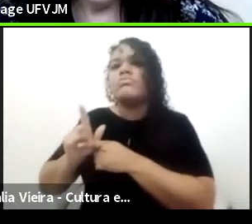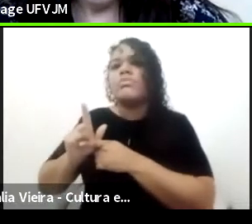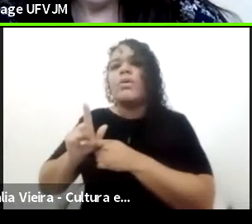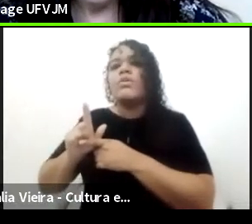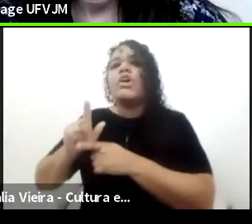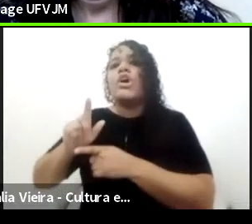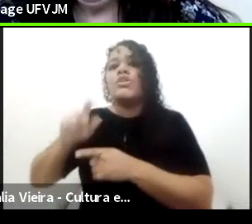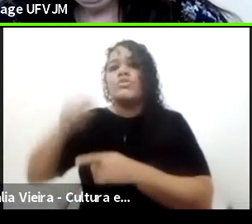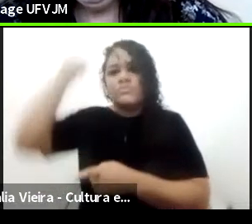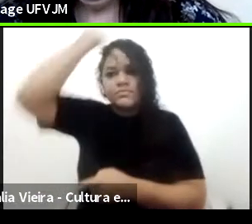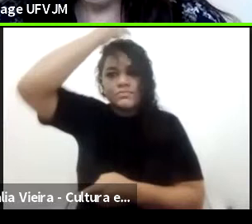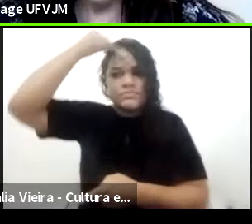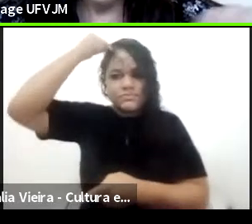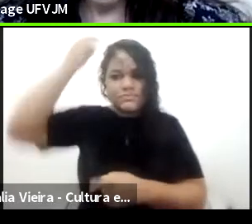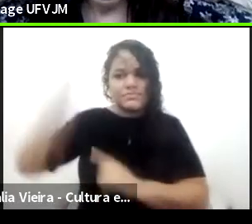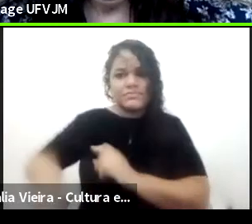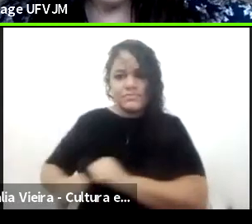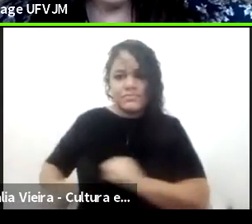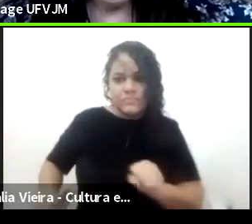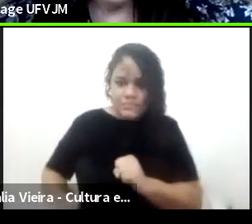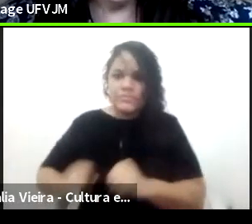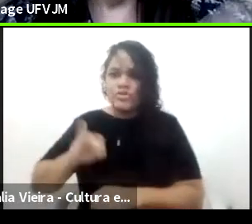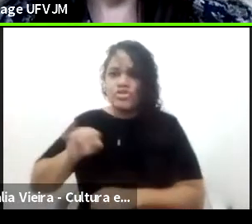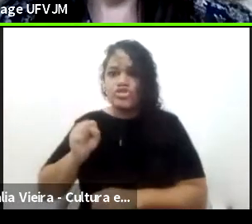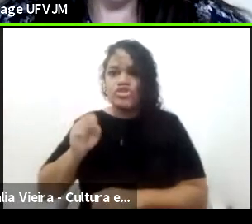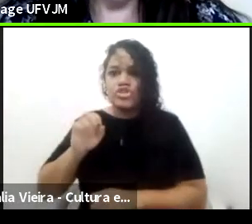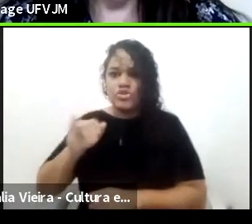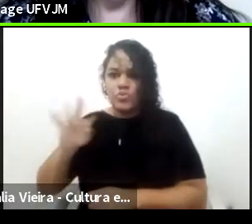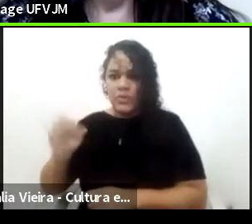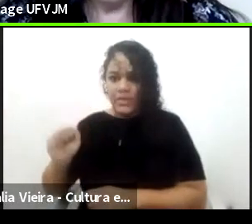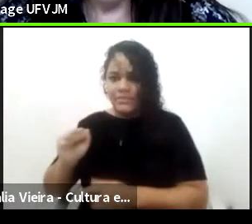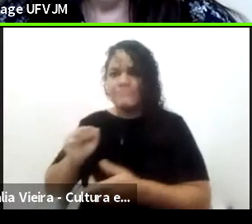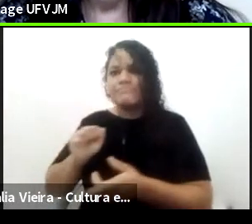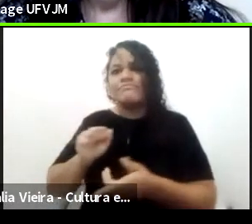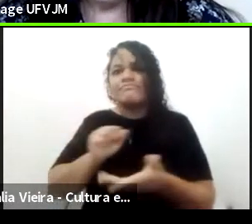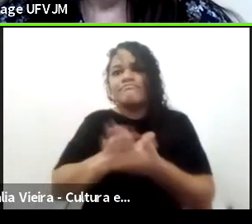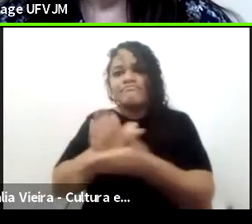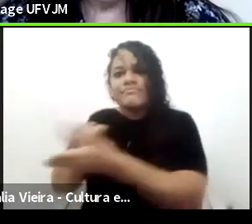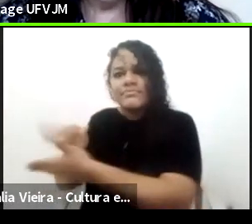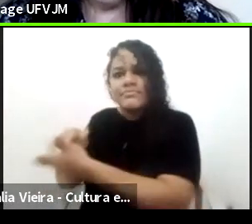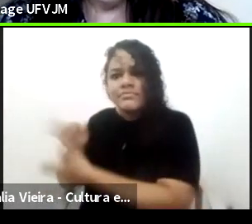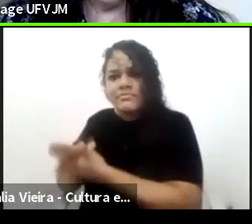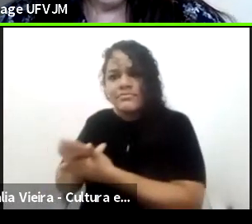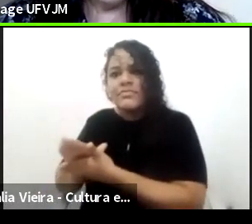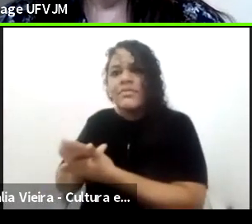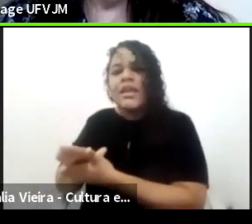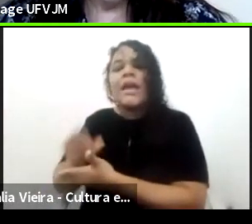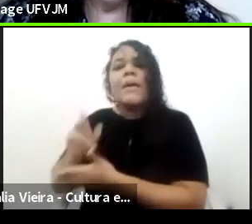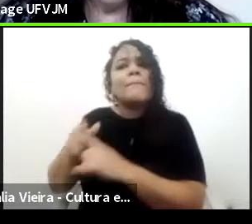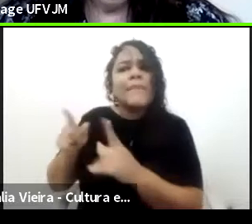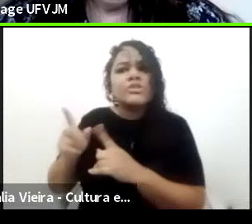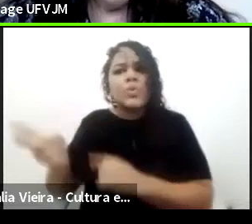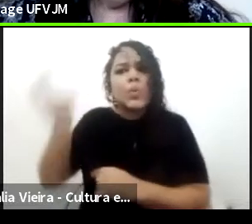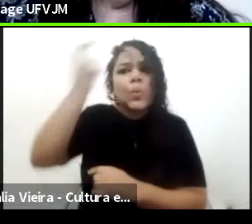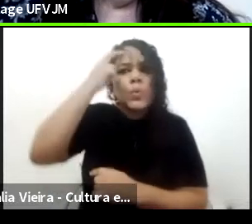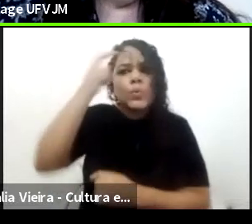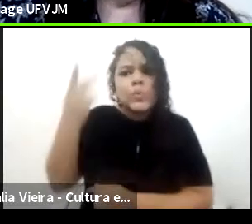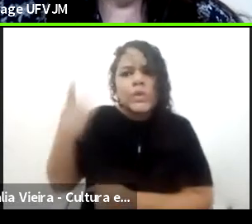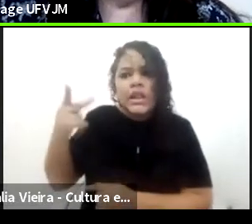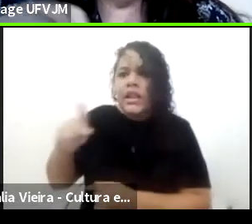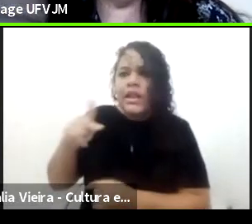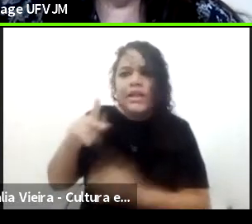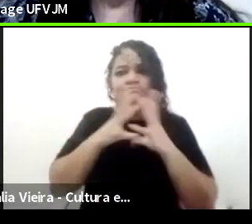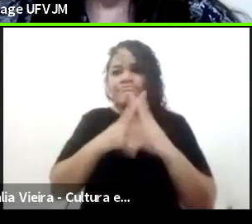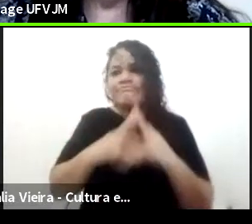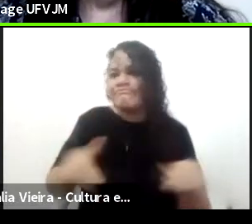necessariamente faz com que essa cultura jesuítica suma, né? Porque a gente está falando o quê? De uma cultura que